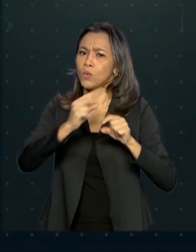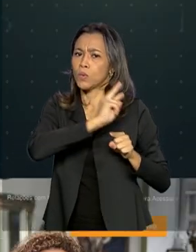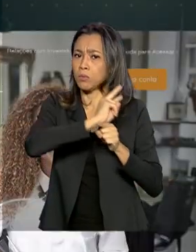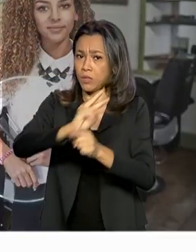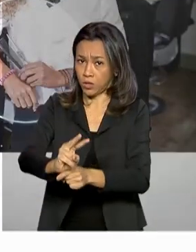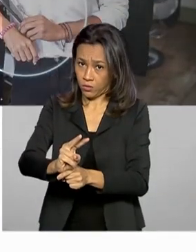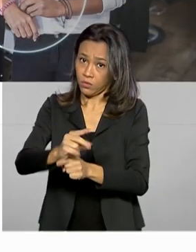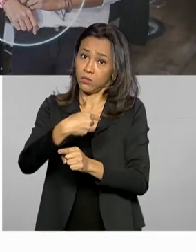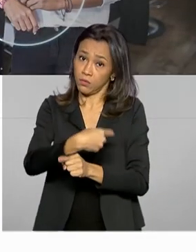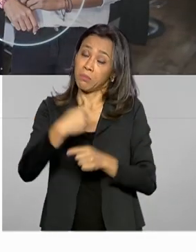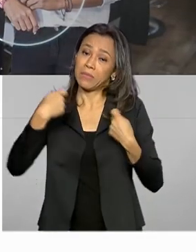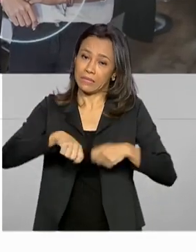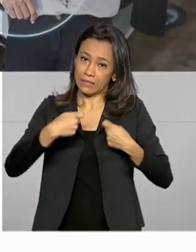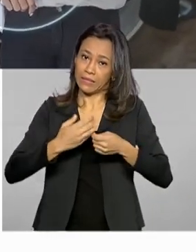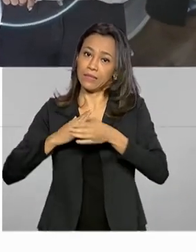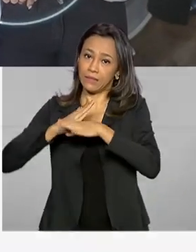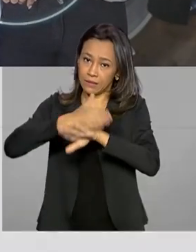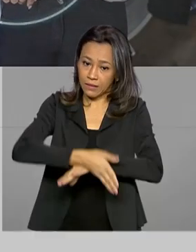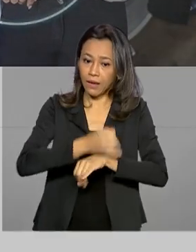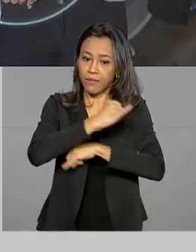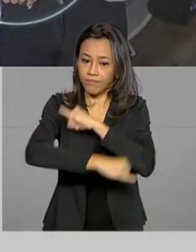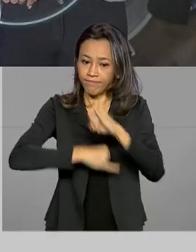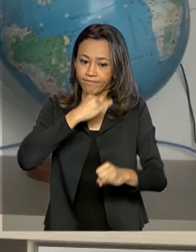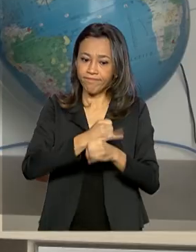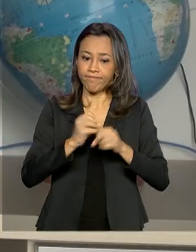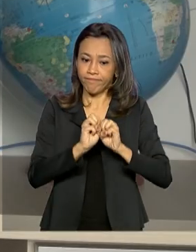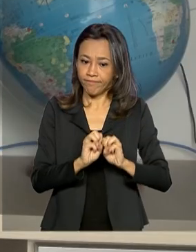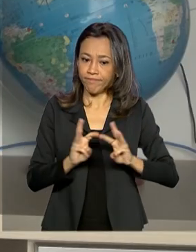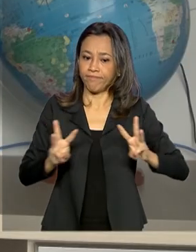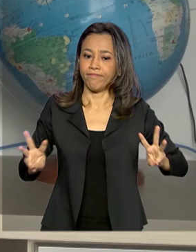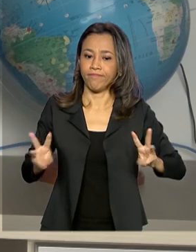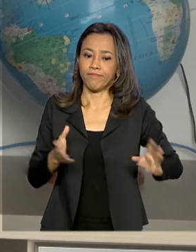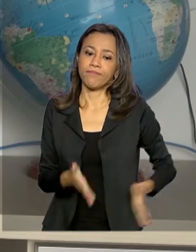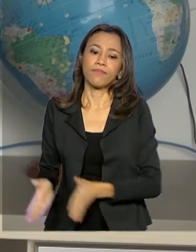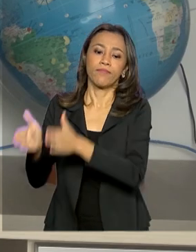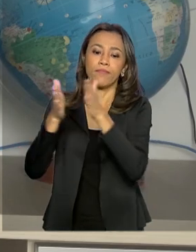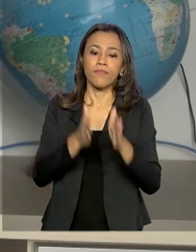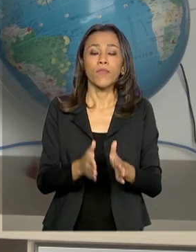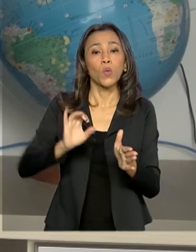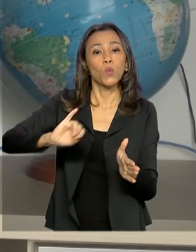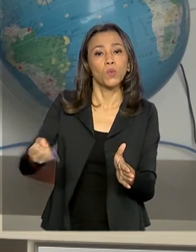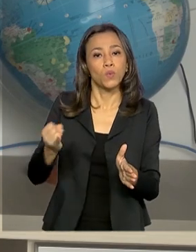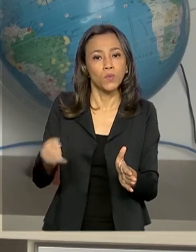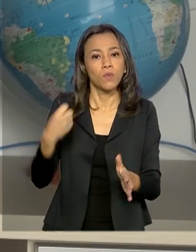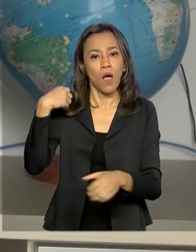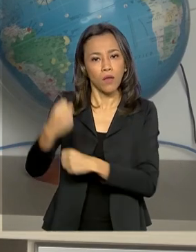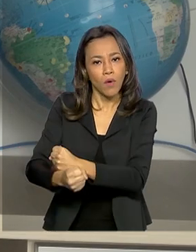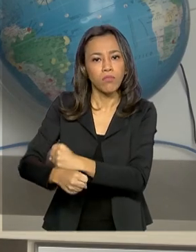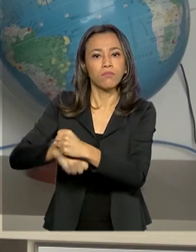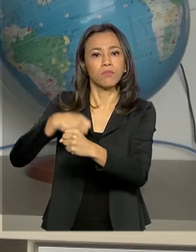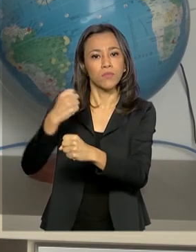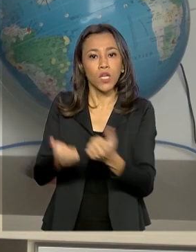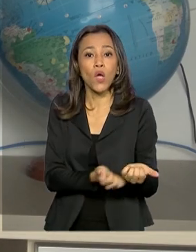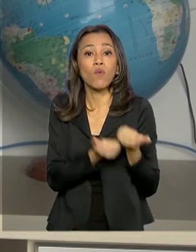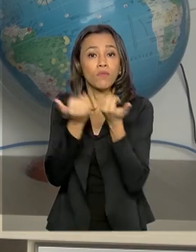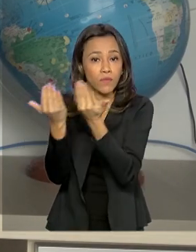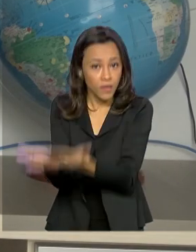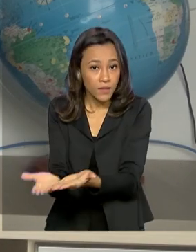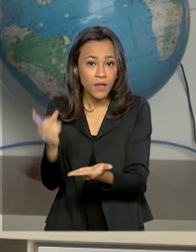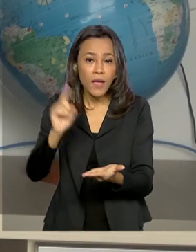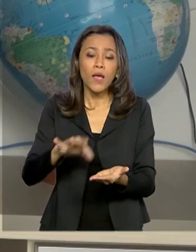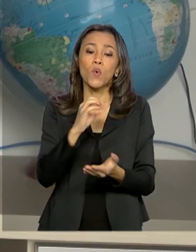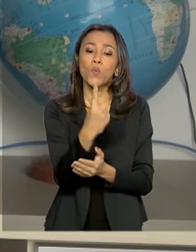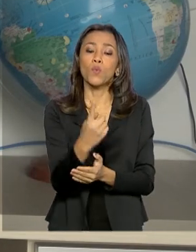do programa deve ser feita pelo site da Caixa. A taxa de juros anual do crédito oferecido pelo Pronamp é de 1